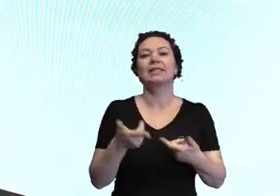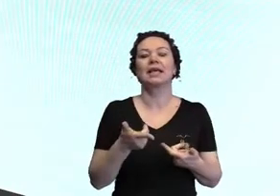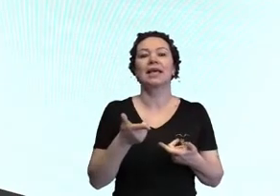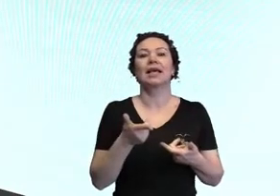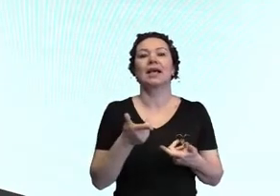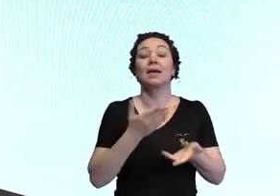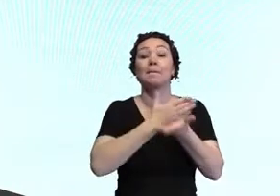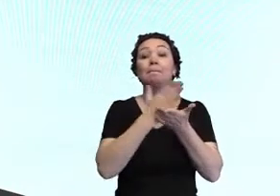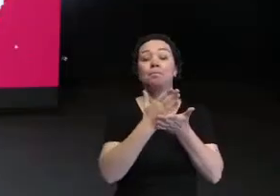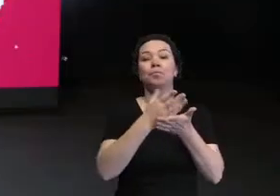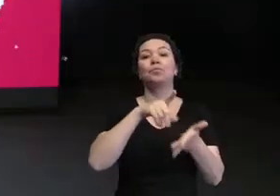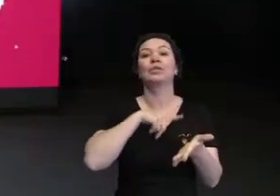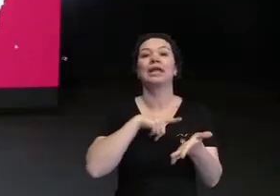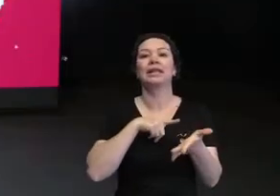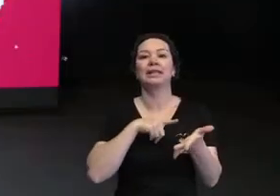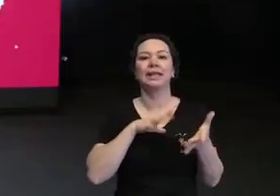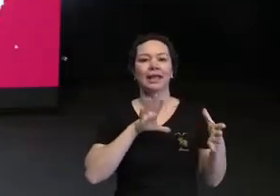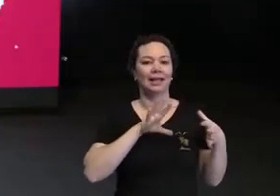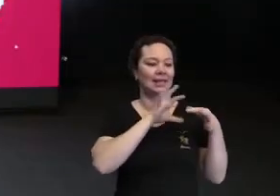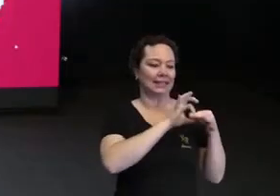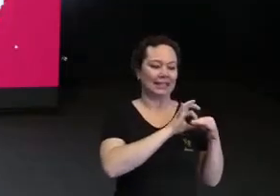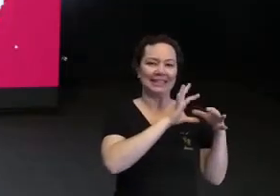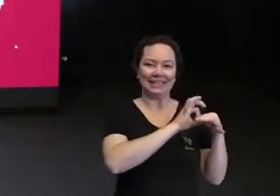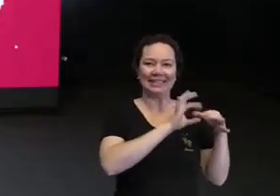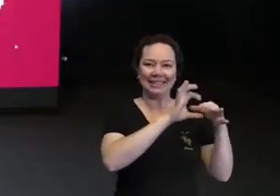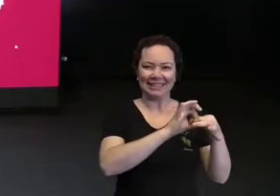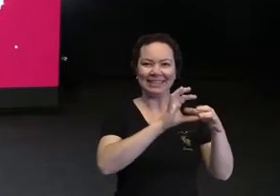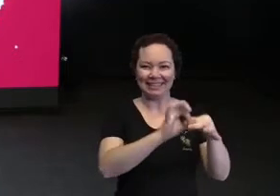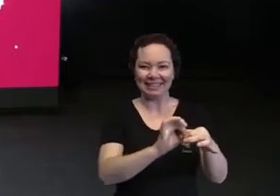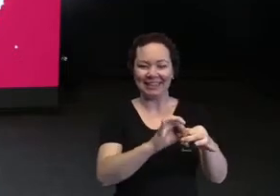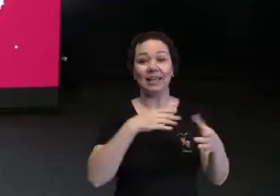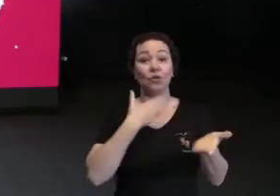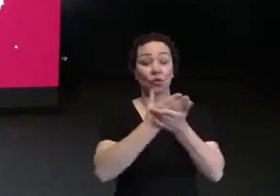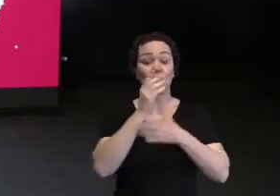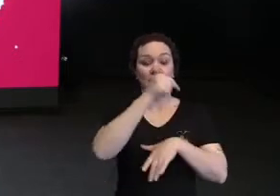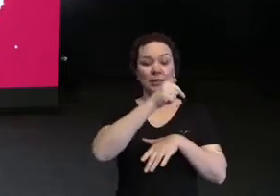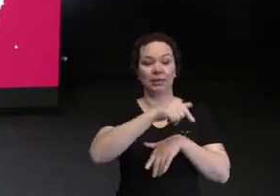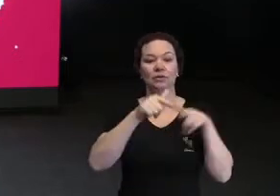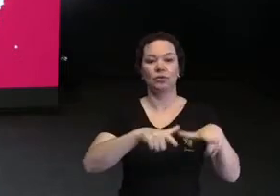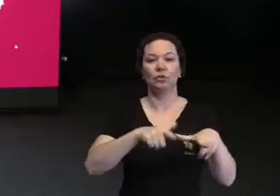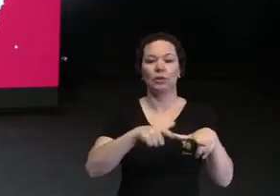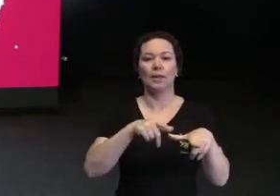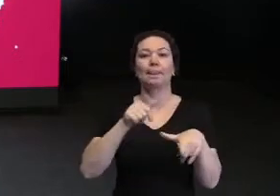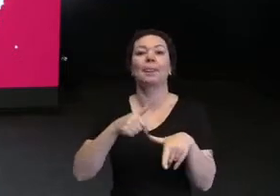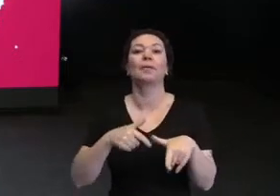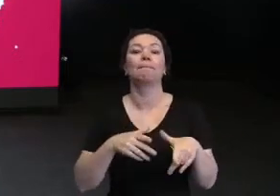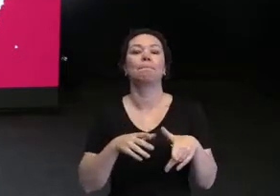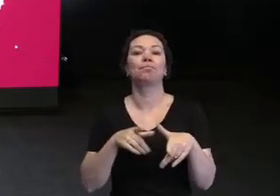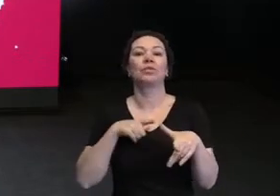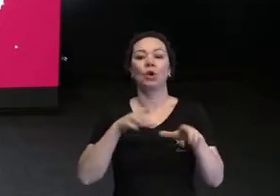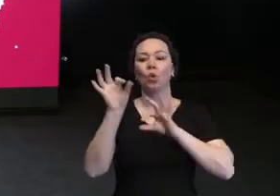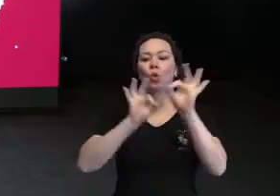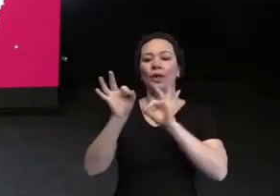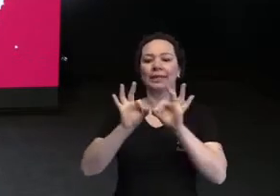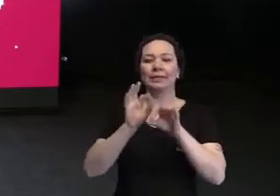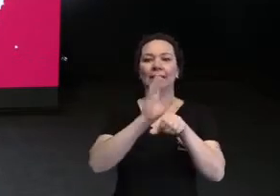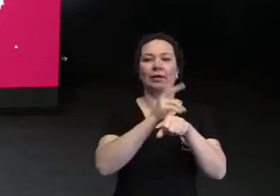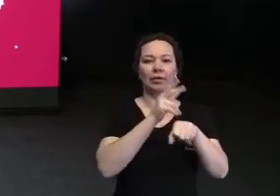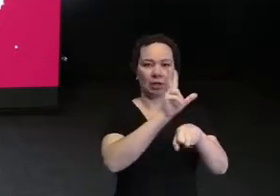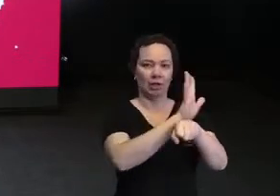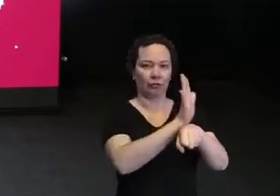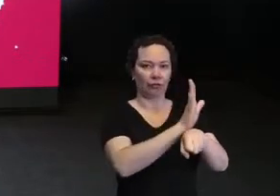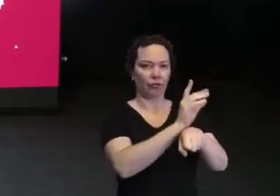a gente começa a ter conexões. Eu entrei nessa produtora trabalhando como pós-produção, só que eu nunca tinha,